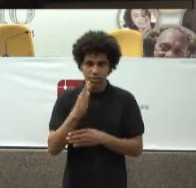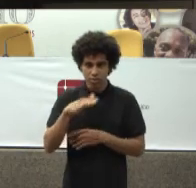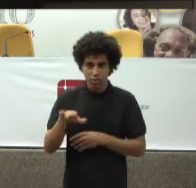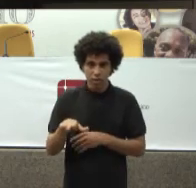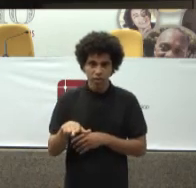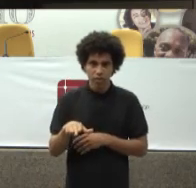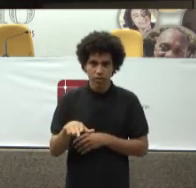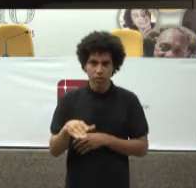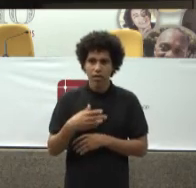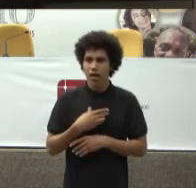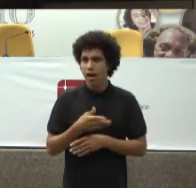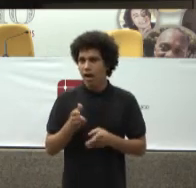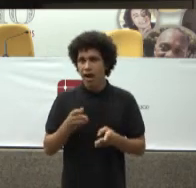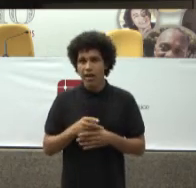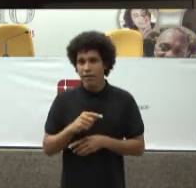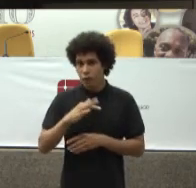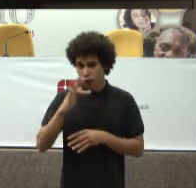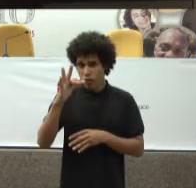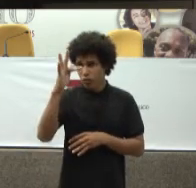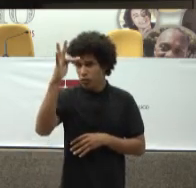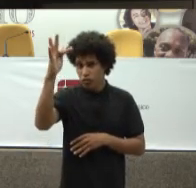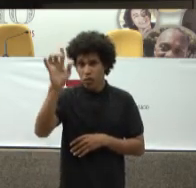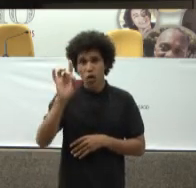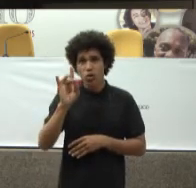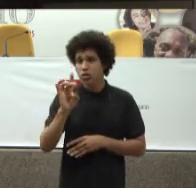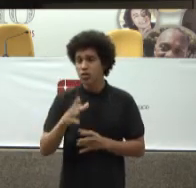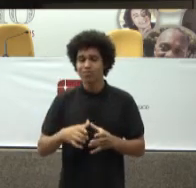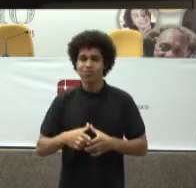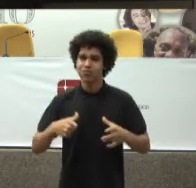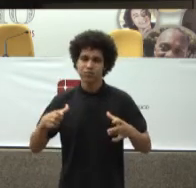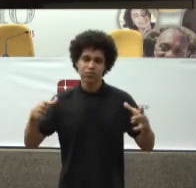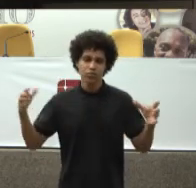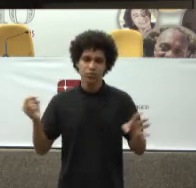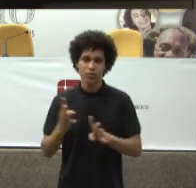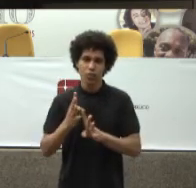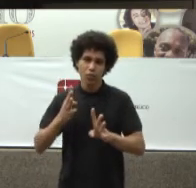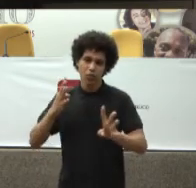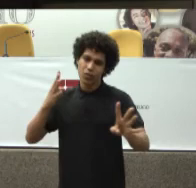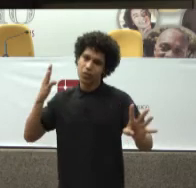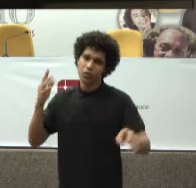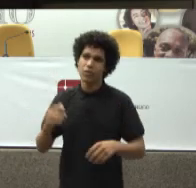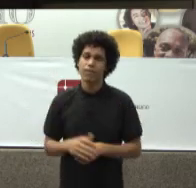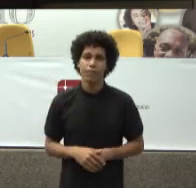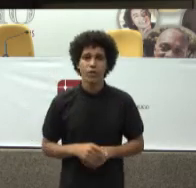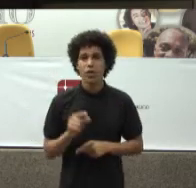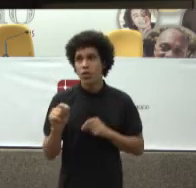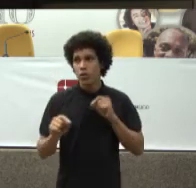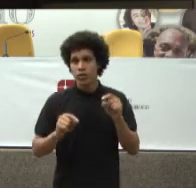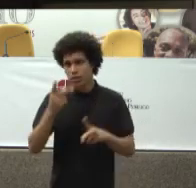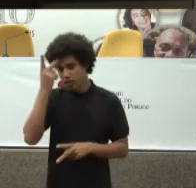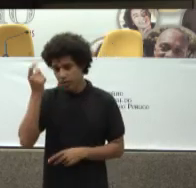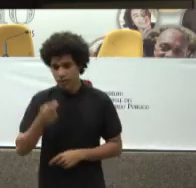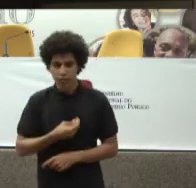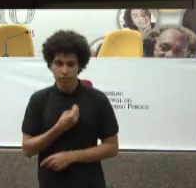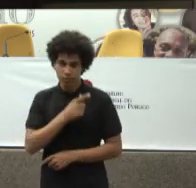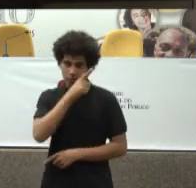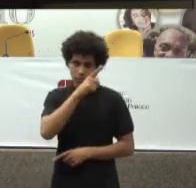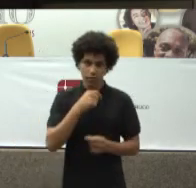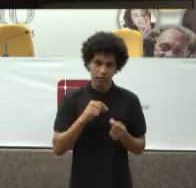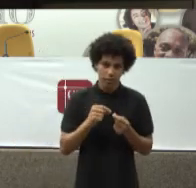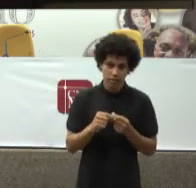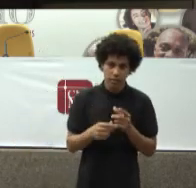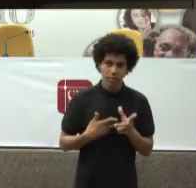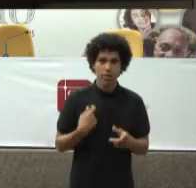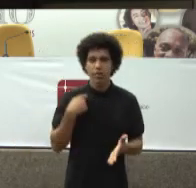Atenção básica A oftalmologia Opa Isso O que a gente tem feito Na defensoria? Para tentar